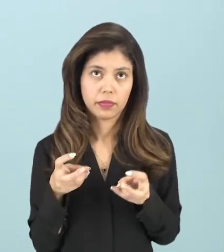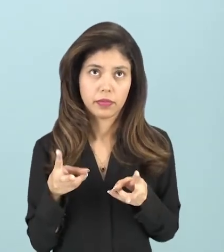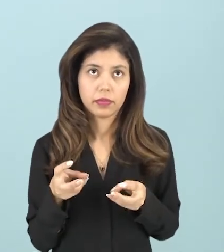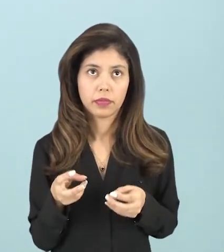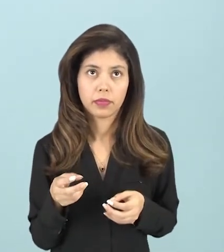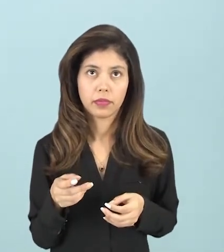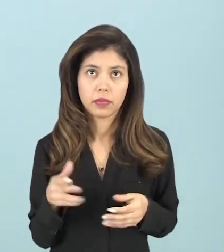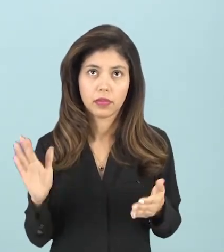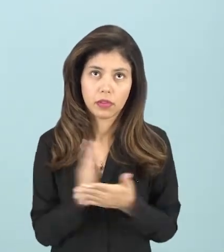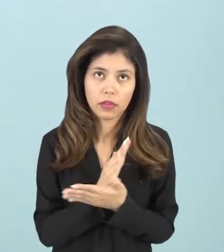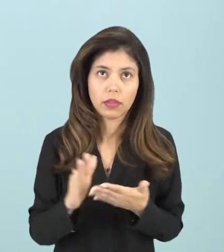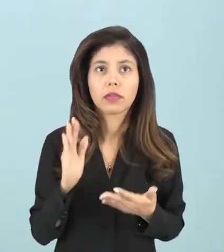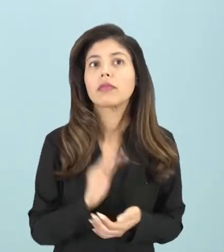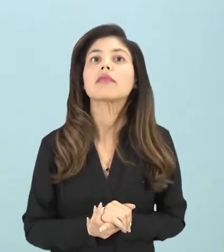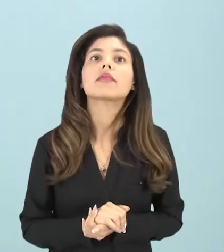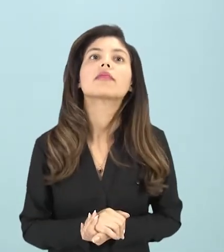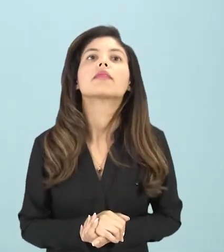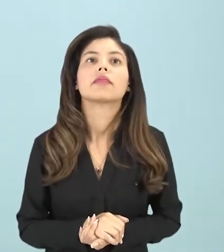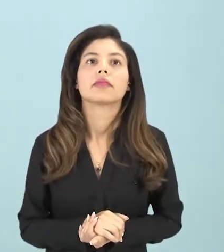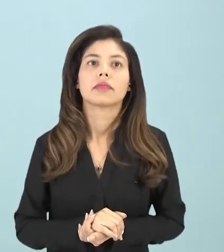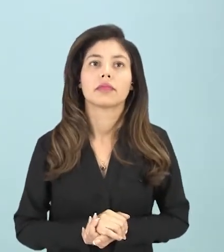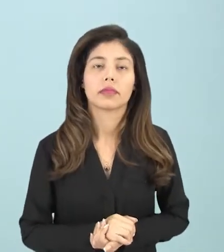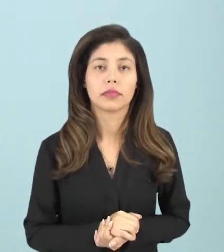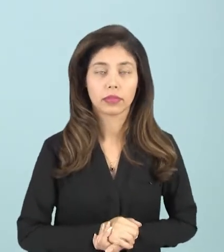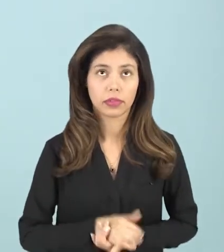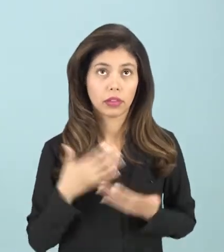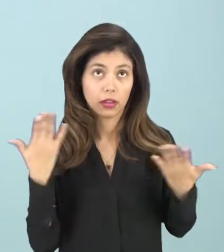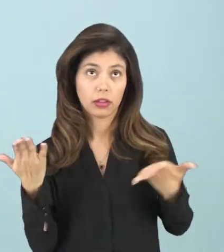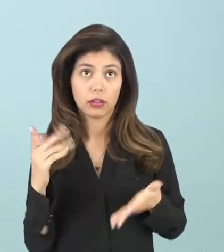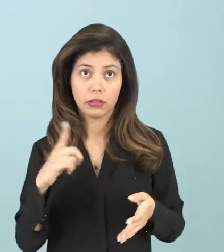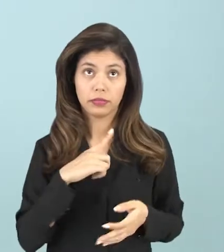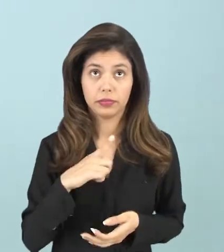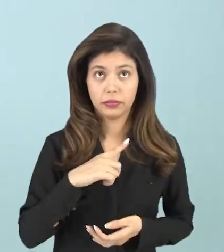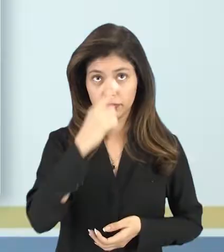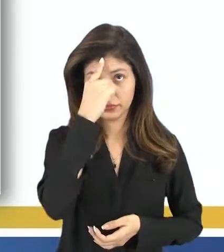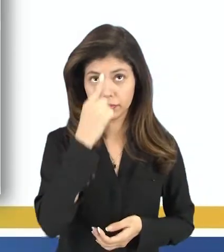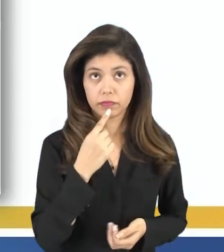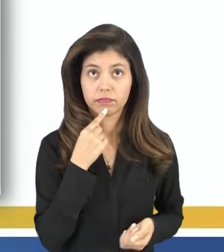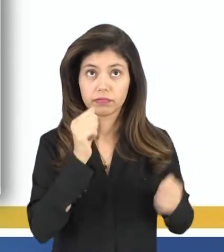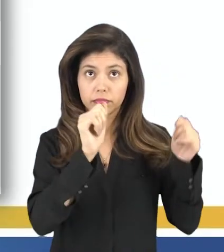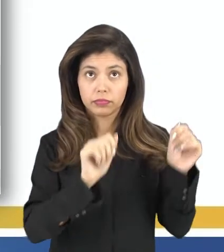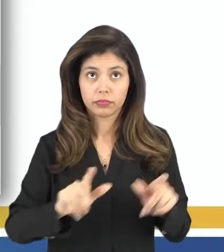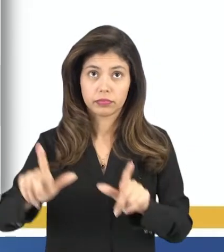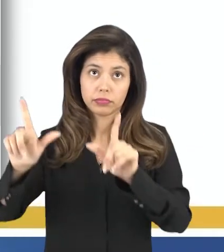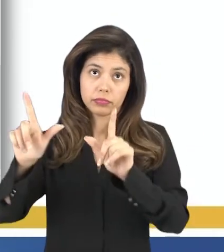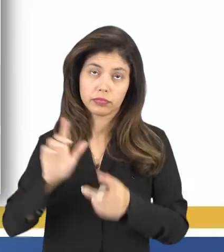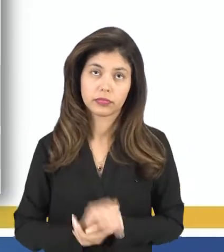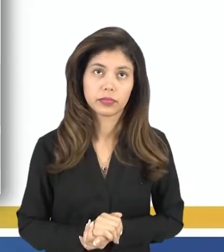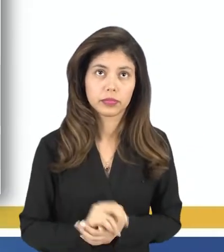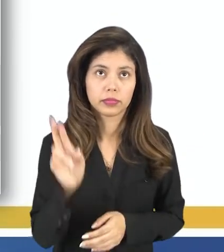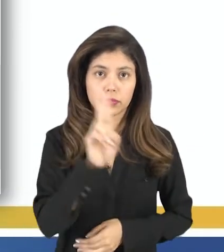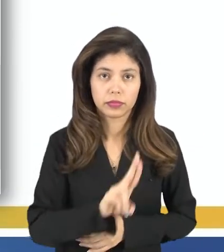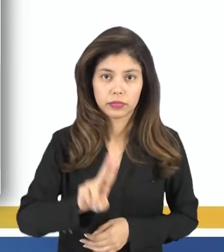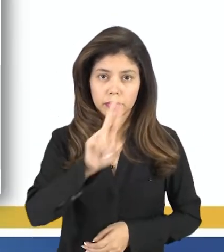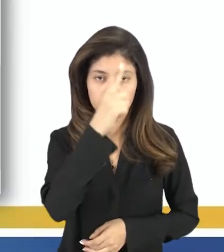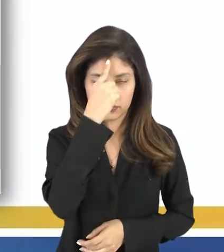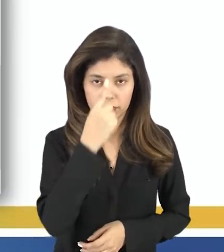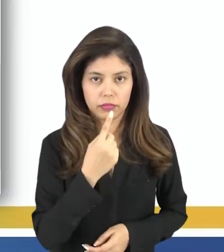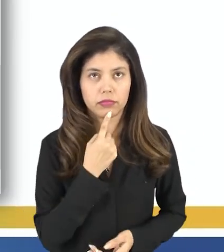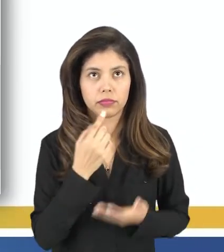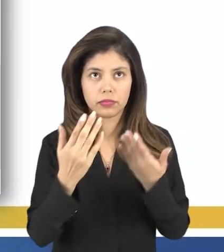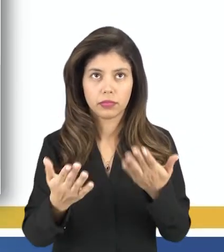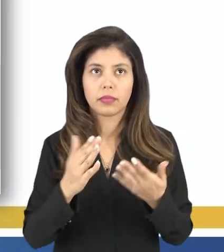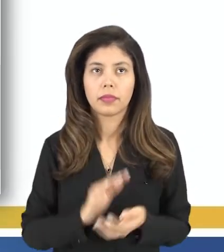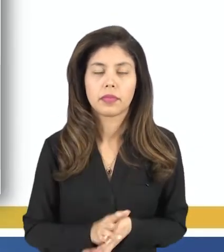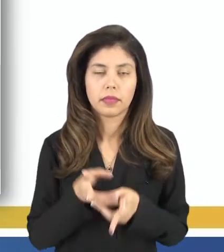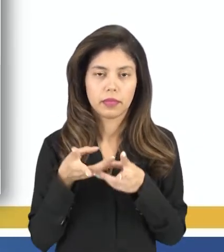algumas considerações a respeito da mesma? Eu tenho uma imagem, estou utilizando o recurso de uma imagem e